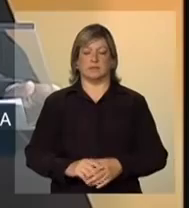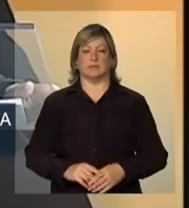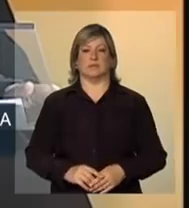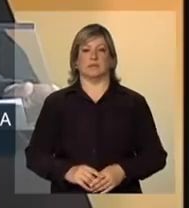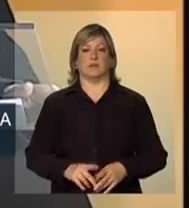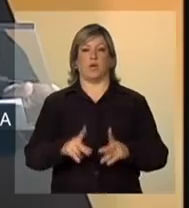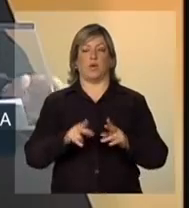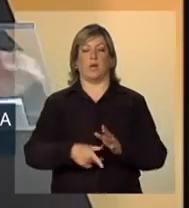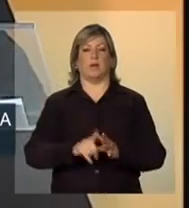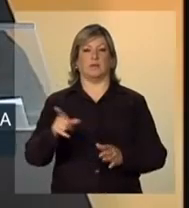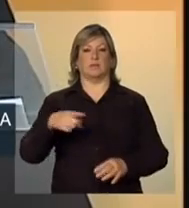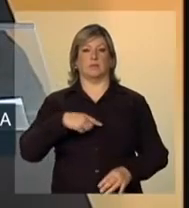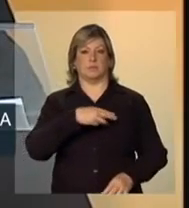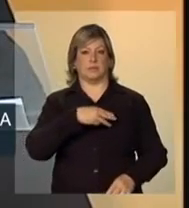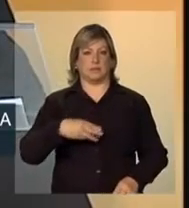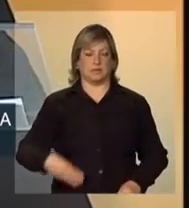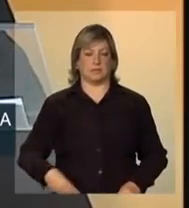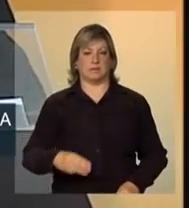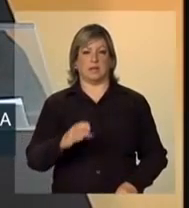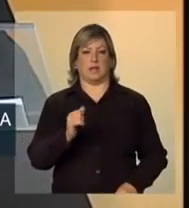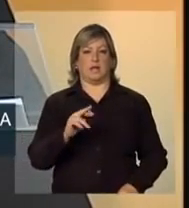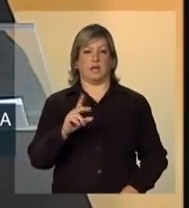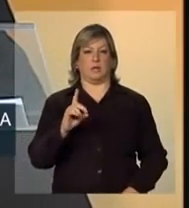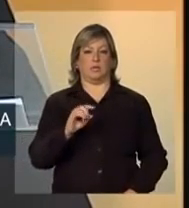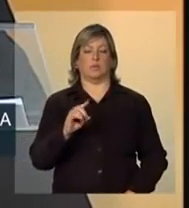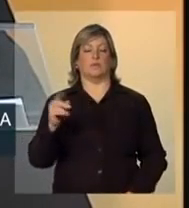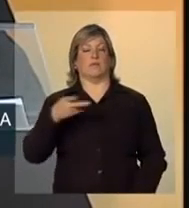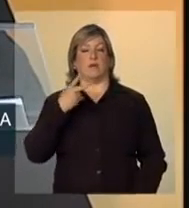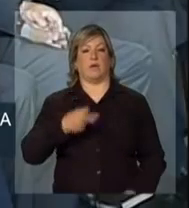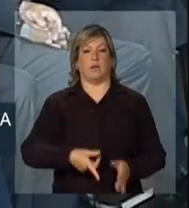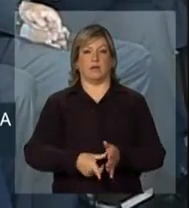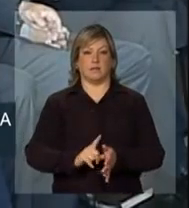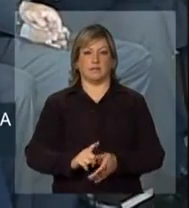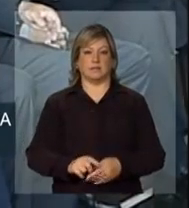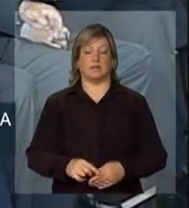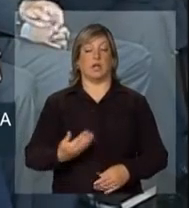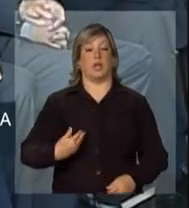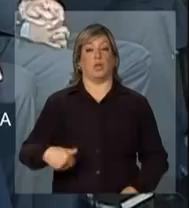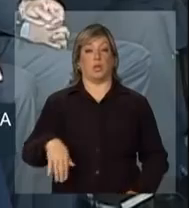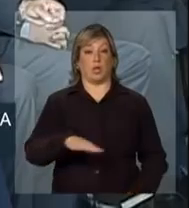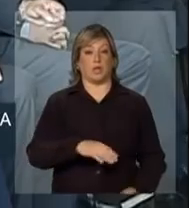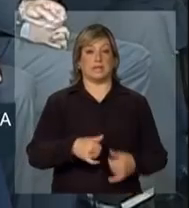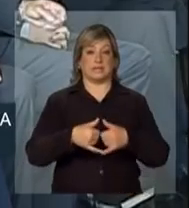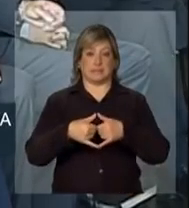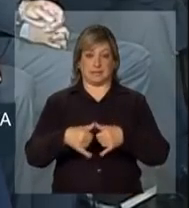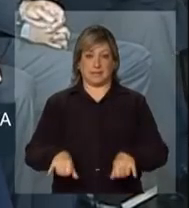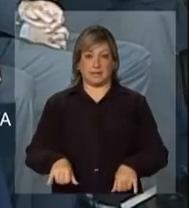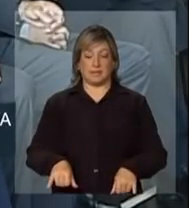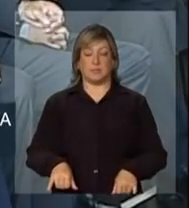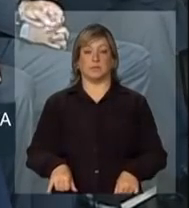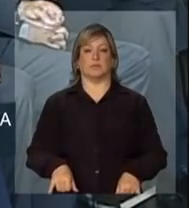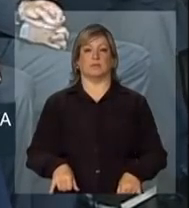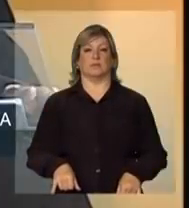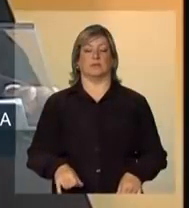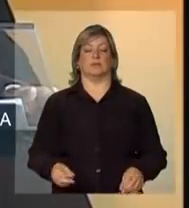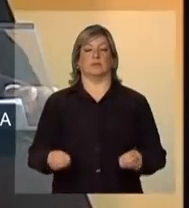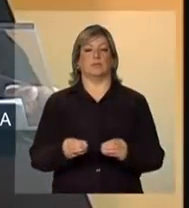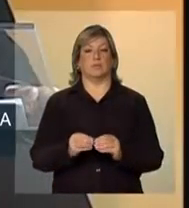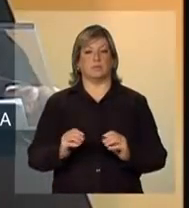colocou o ministro Eduardo Cardoso, nós estamos conjugando